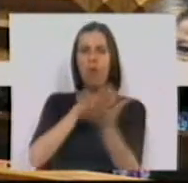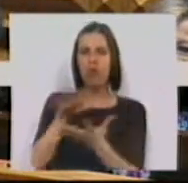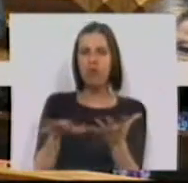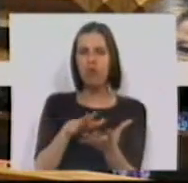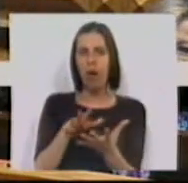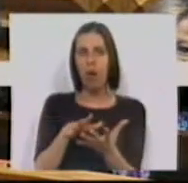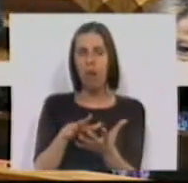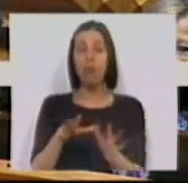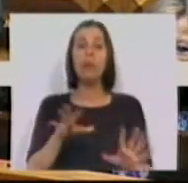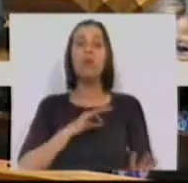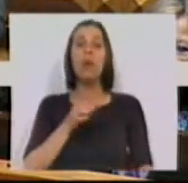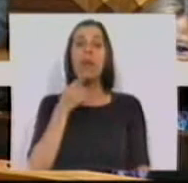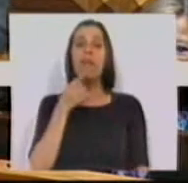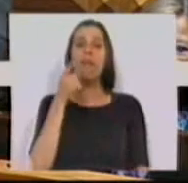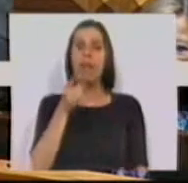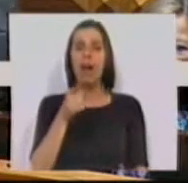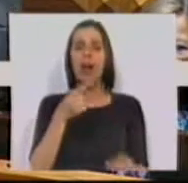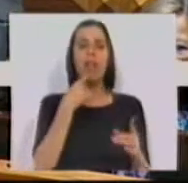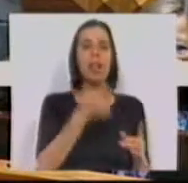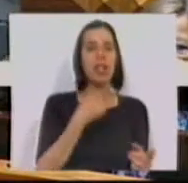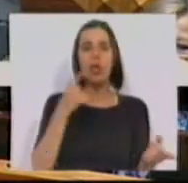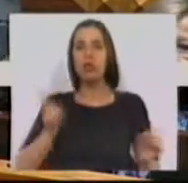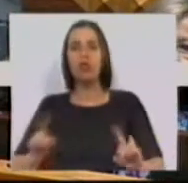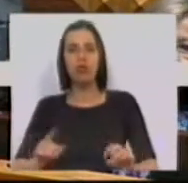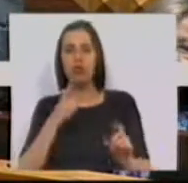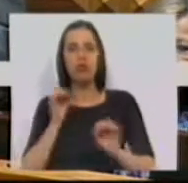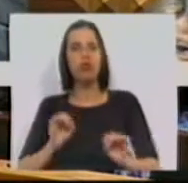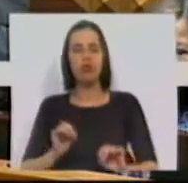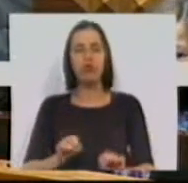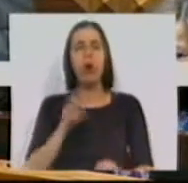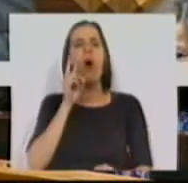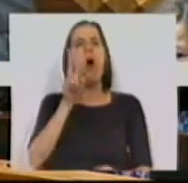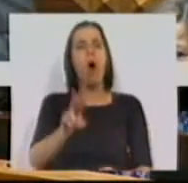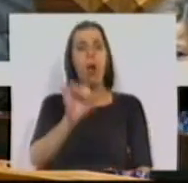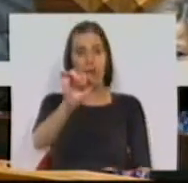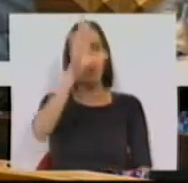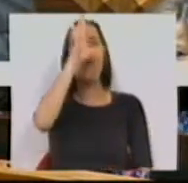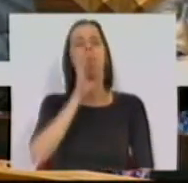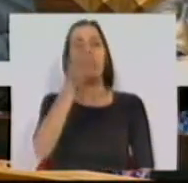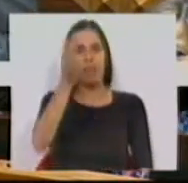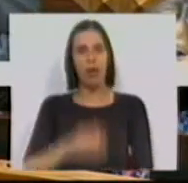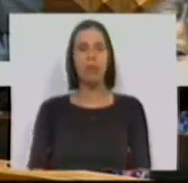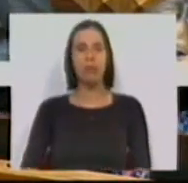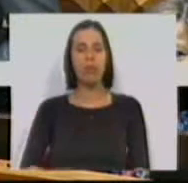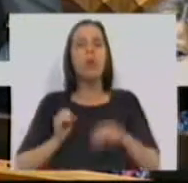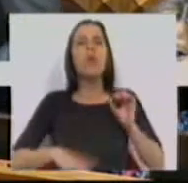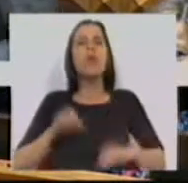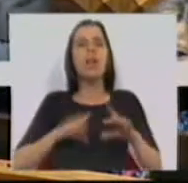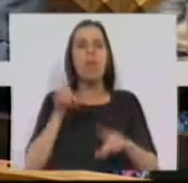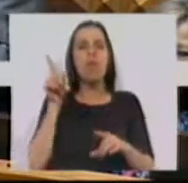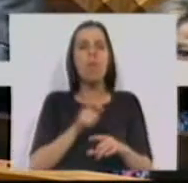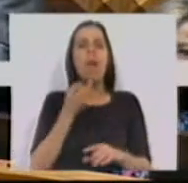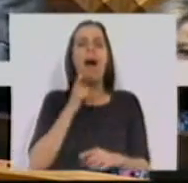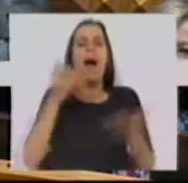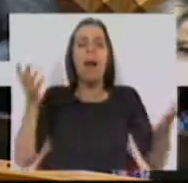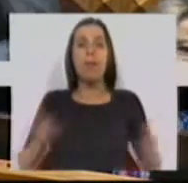e quando o Sr. vem falar no diz-se e não diz-se, olhe para o seu Governo. O que é que se tem passado no mês